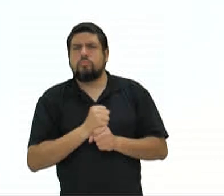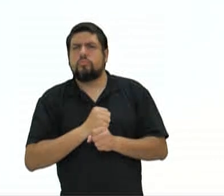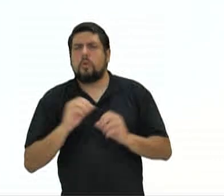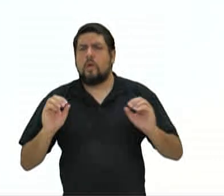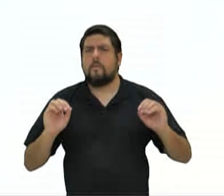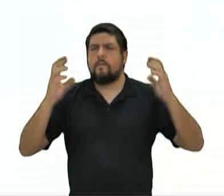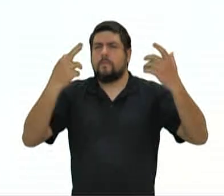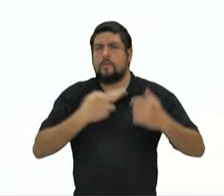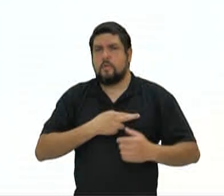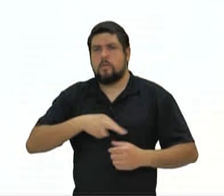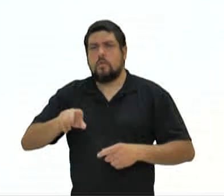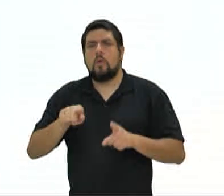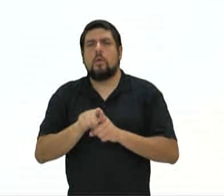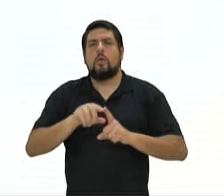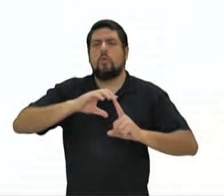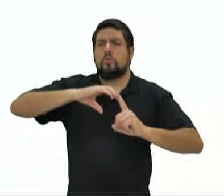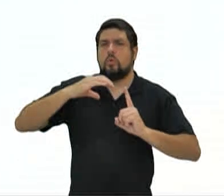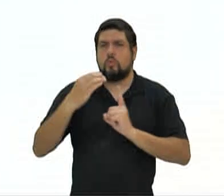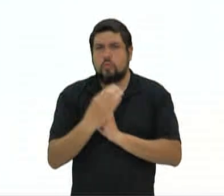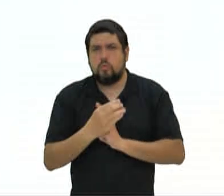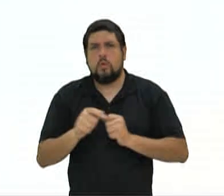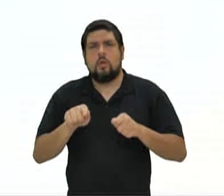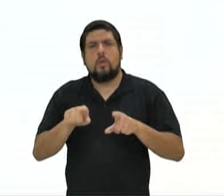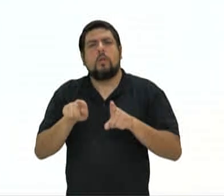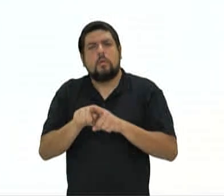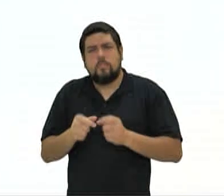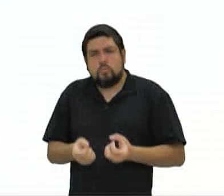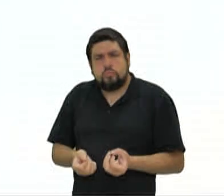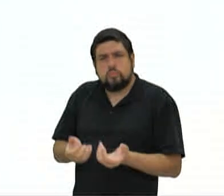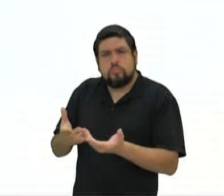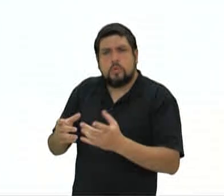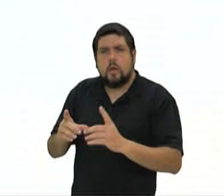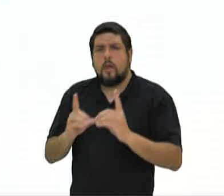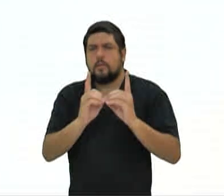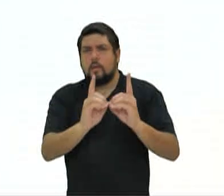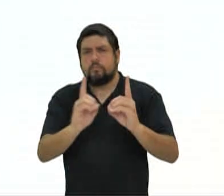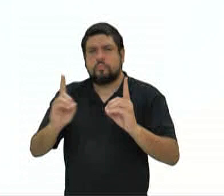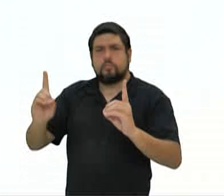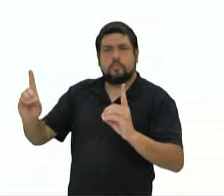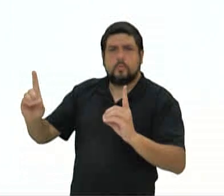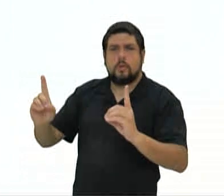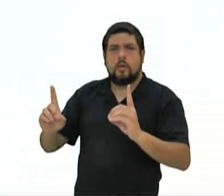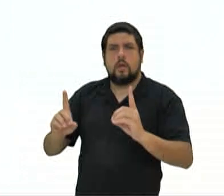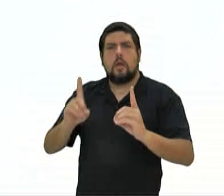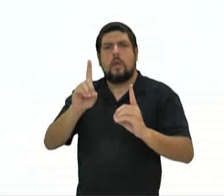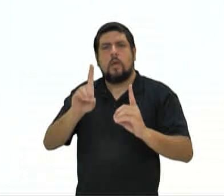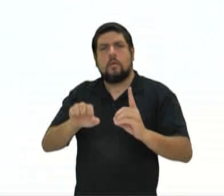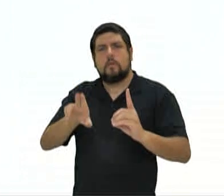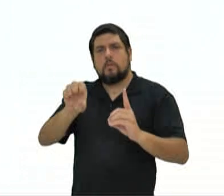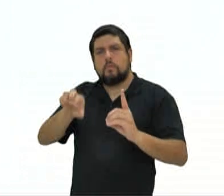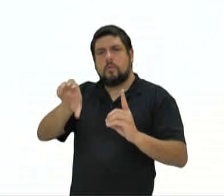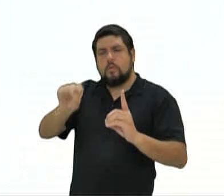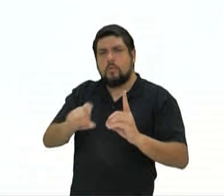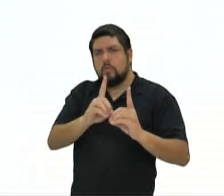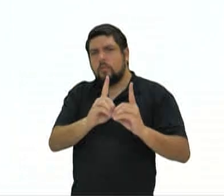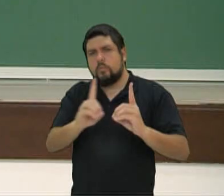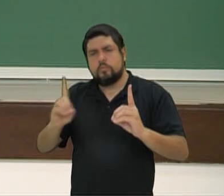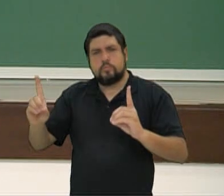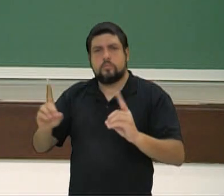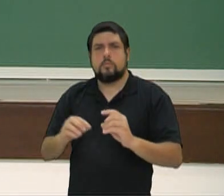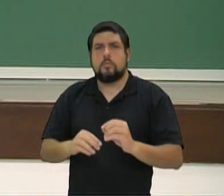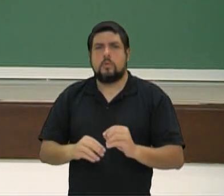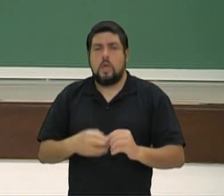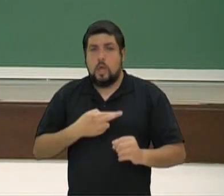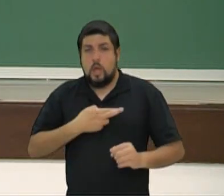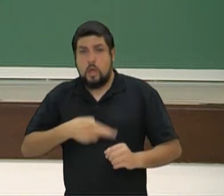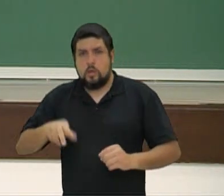com procissões, cultos e oferendas aos deuses da cidade para obter favores e proteção a eles. Por isso que se fala que a religião grega era